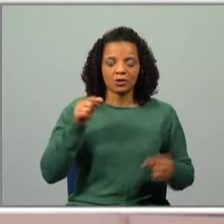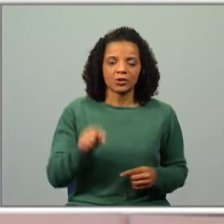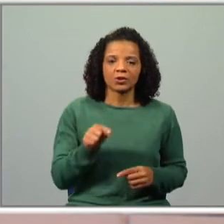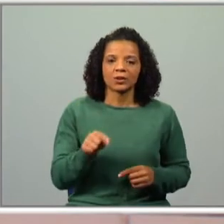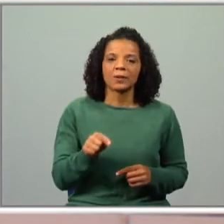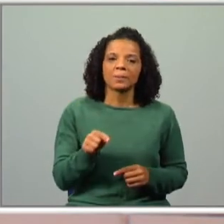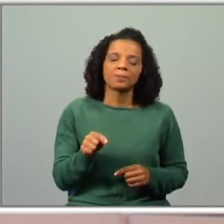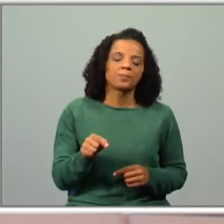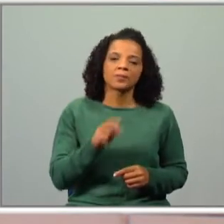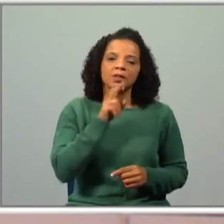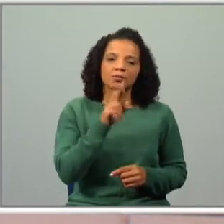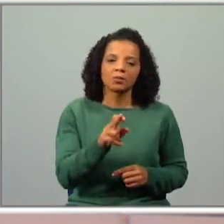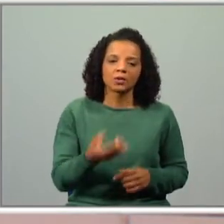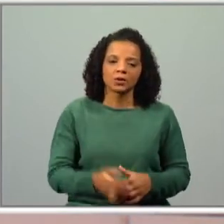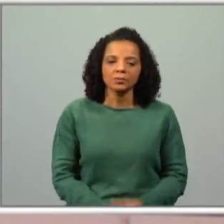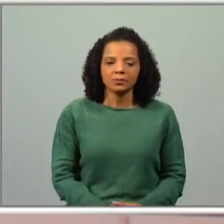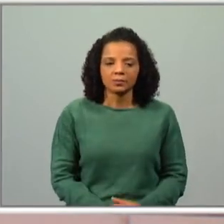esta a resposta.